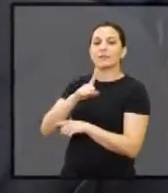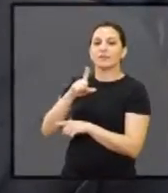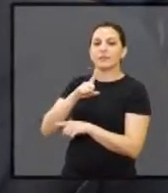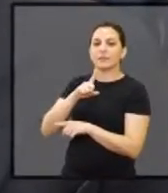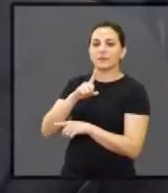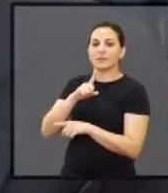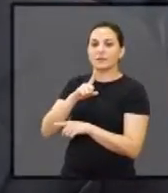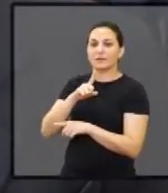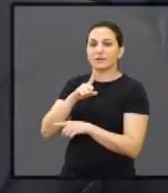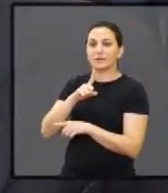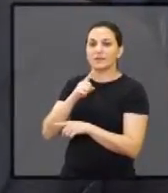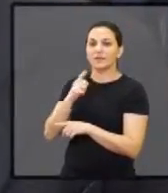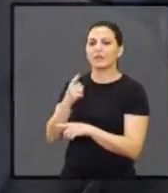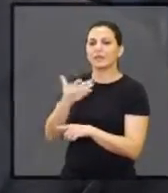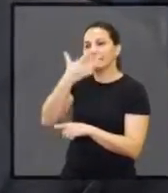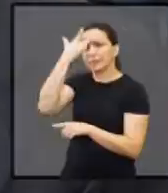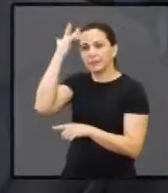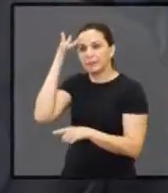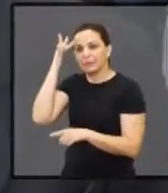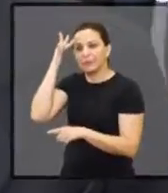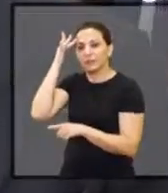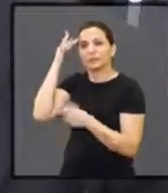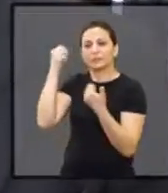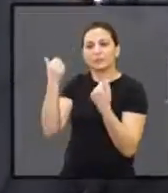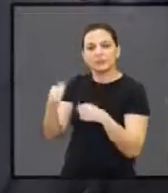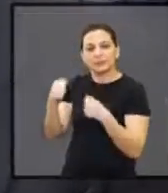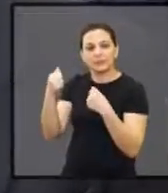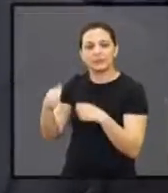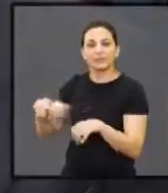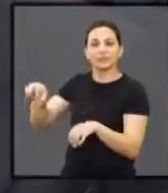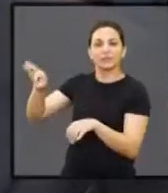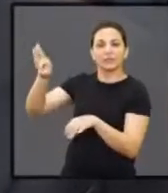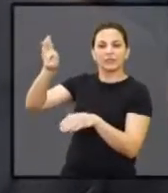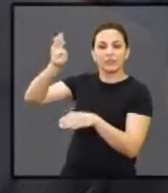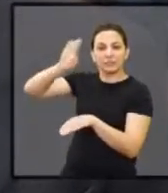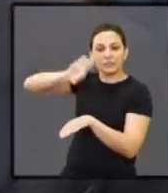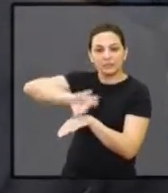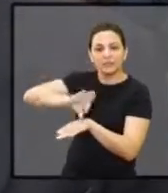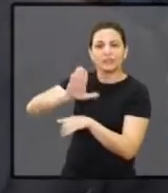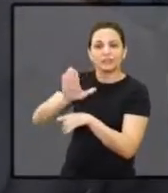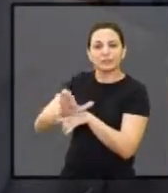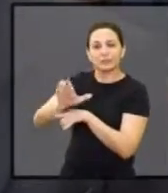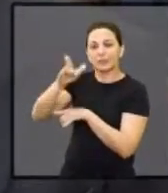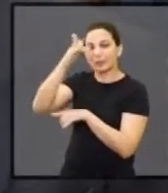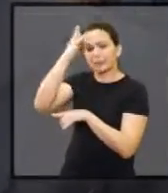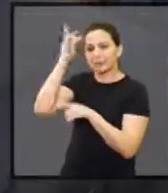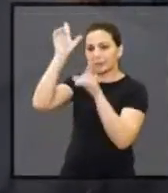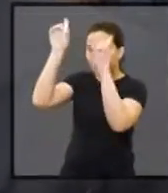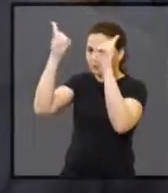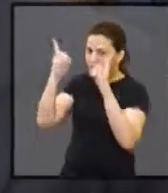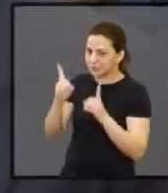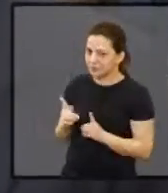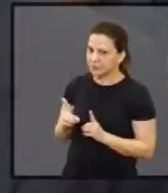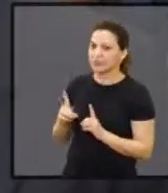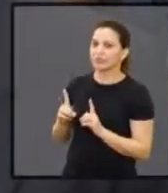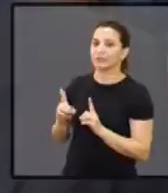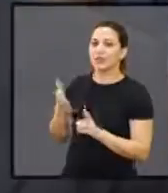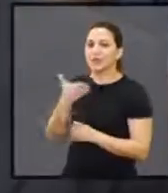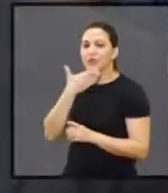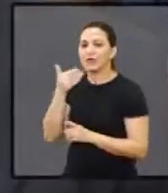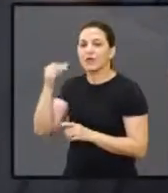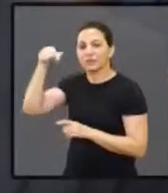a quantidade de pessoas que necessitam desse centro, vão ser atendidas muito mais